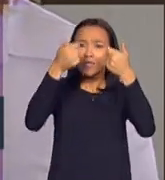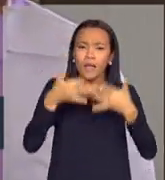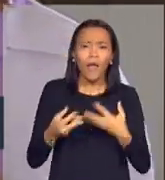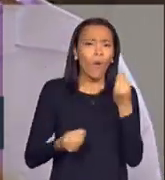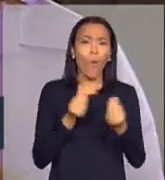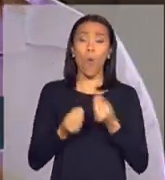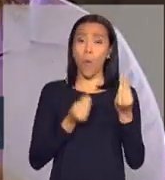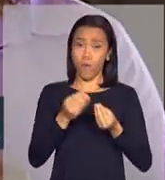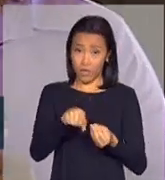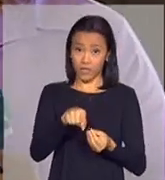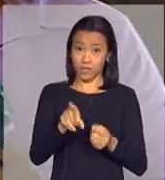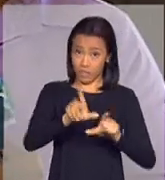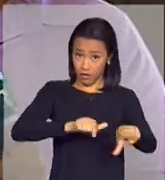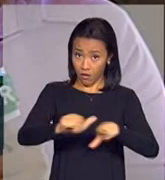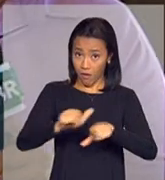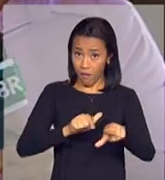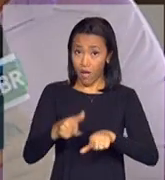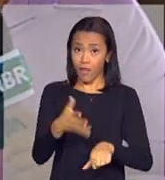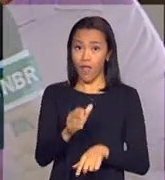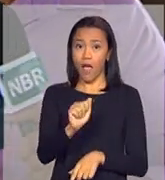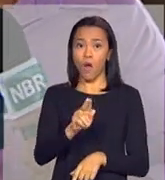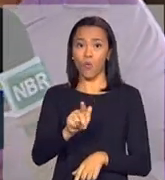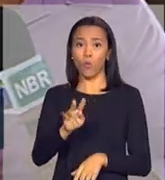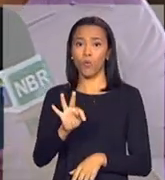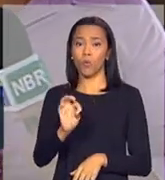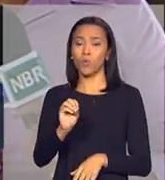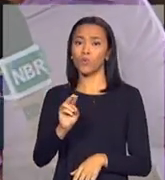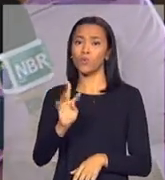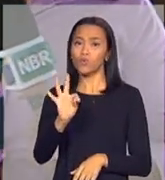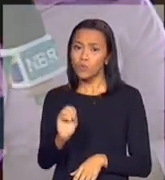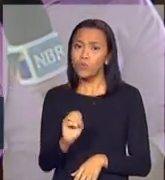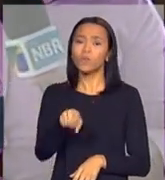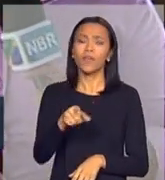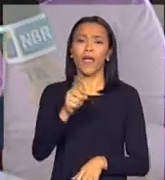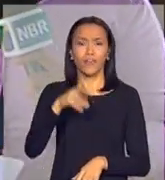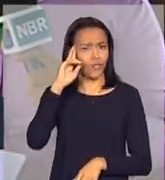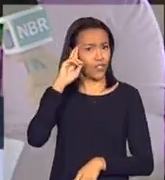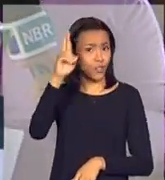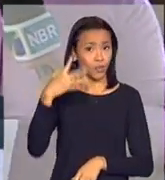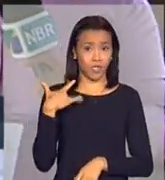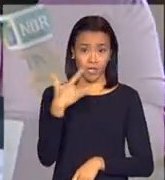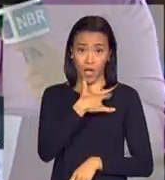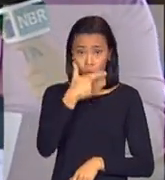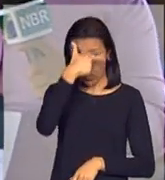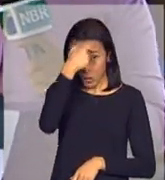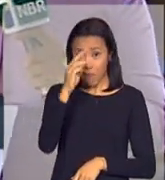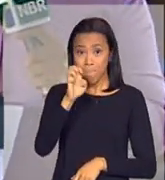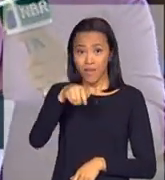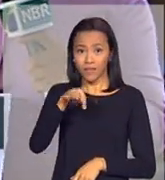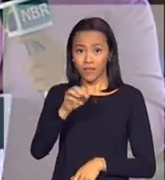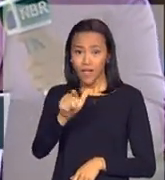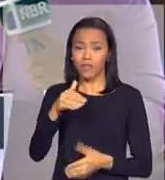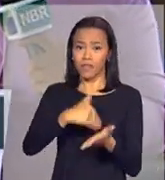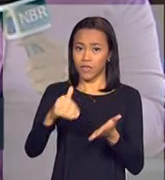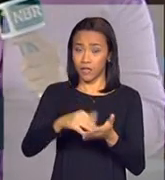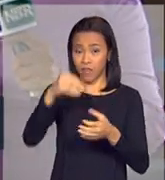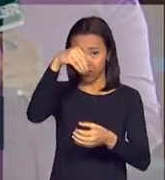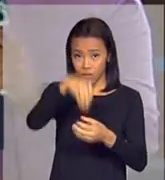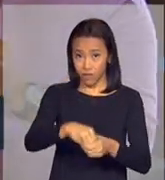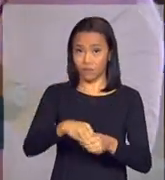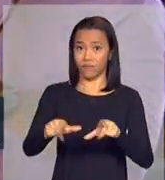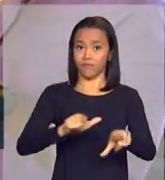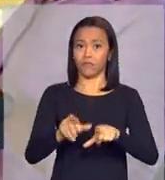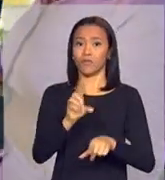vai funcionar esse centro é o Augusto César de Farias Costa, que é diretor de saúde mental da Secretaria de Saúde do Distrito